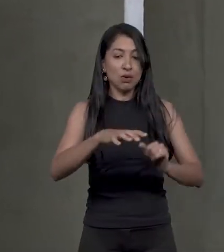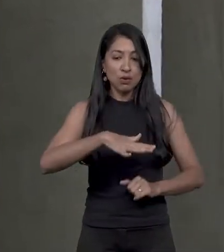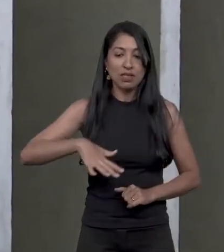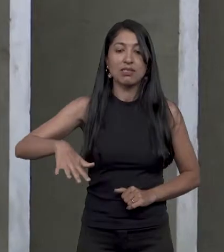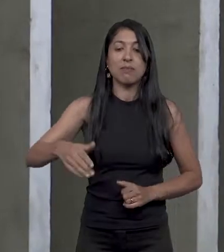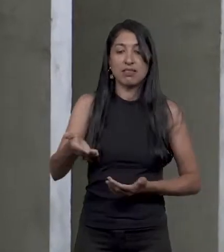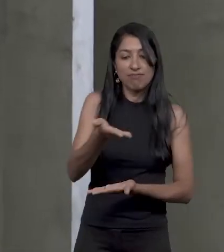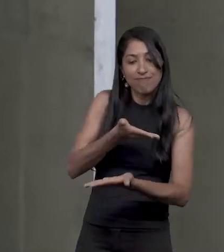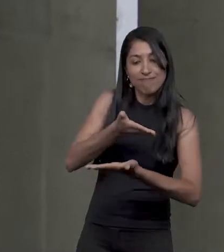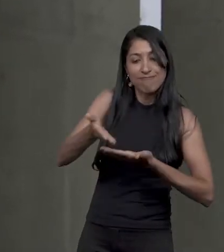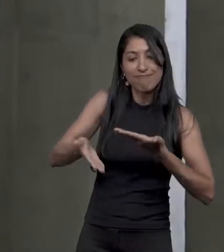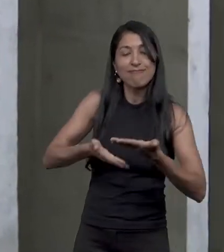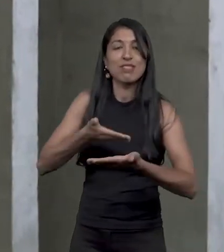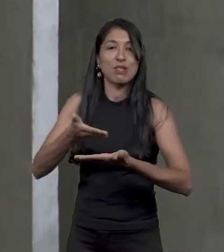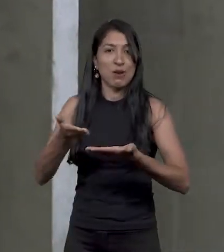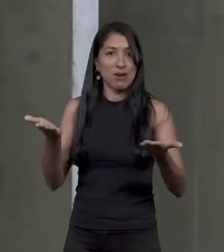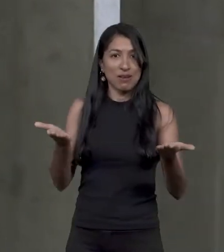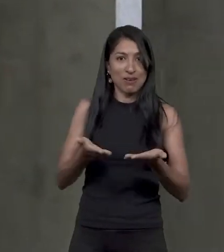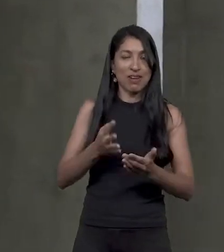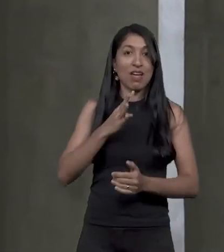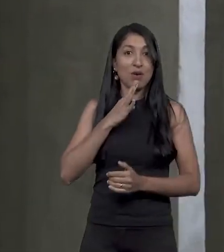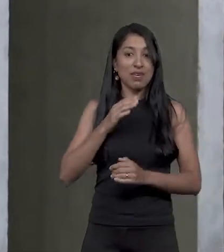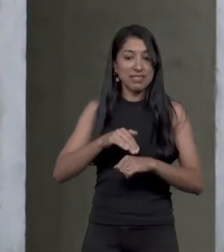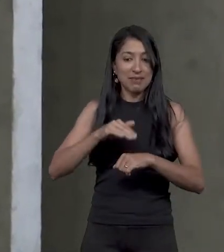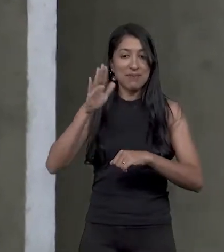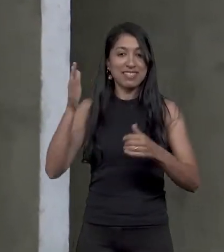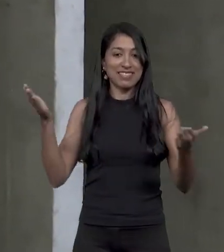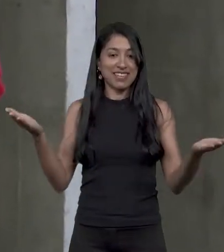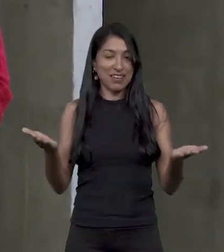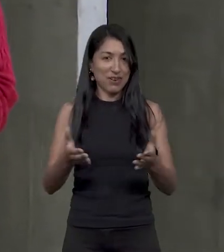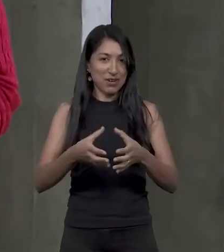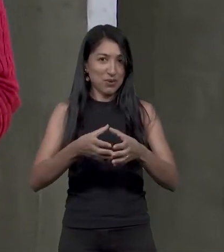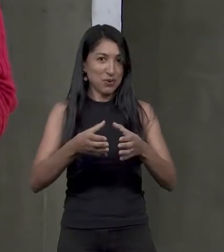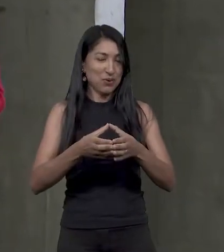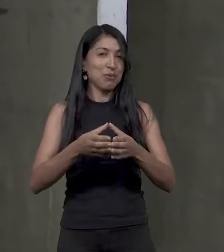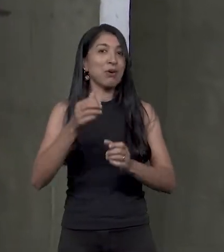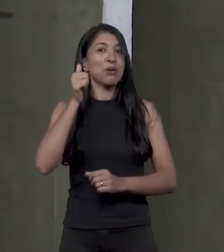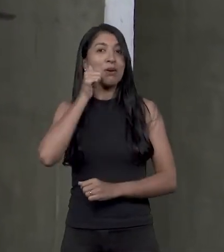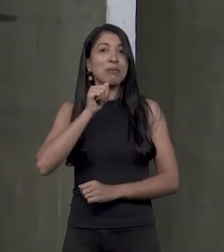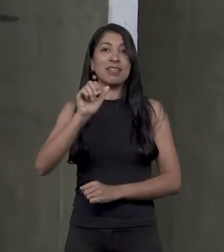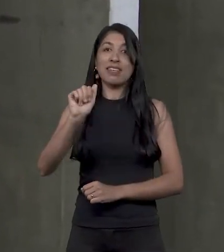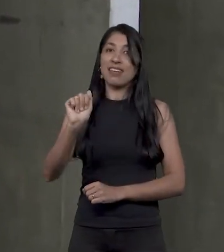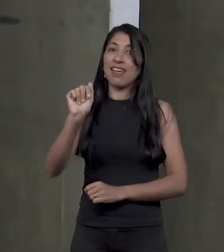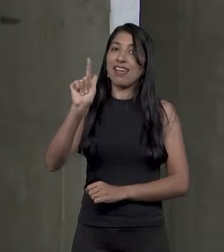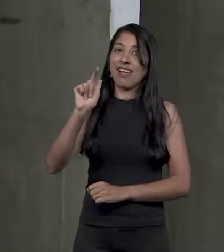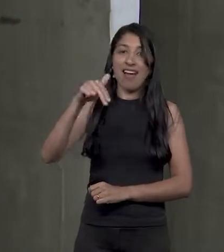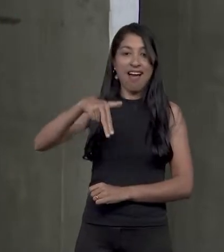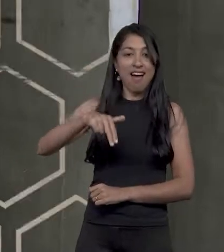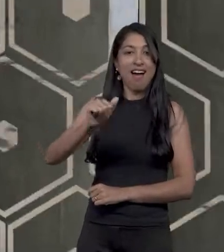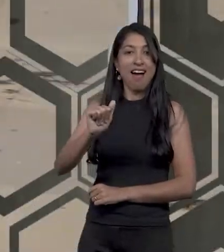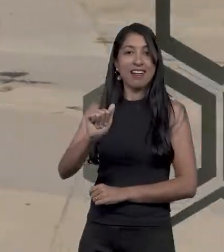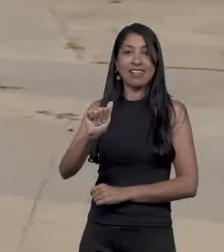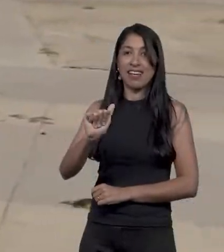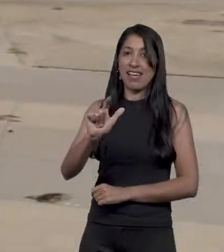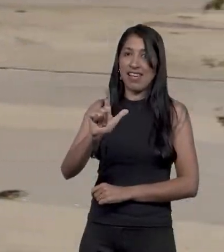espaço de troca entre elas. Conheça mais agora sobre esse coletivo com a sua fundadora, Agna Alves.